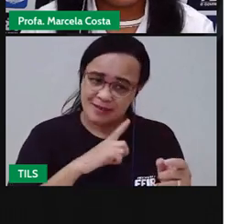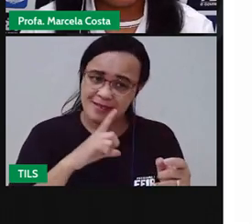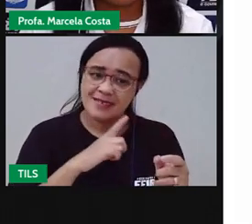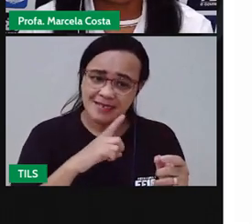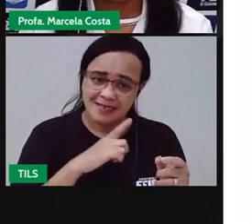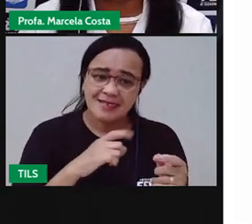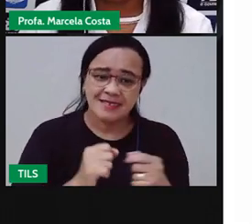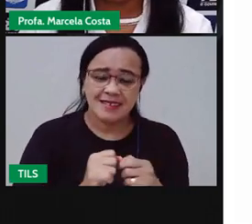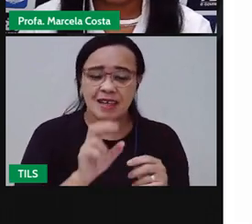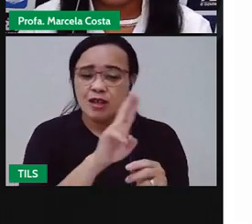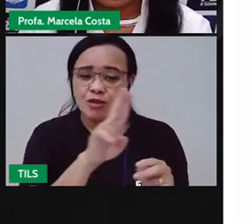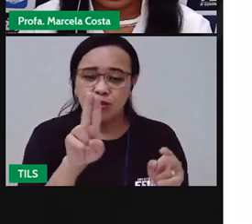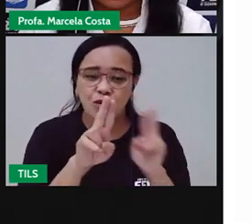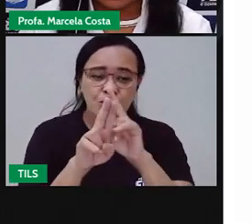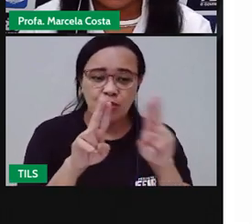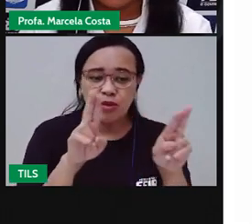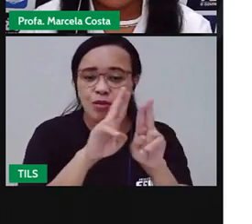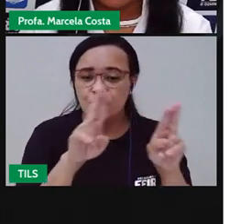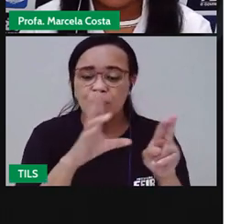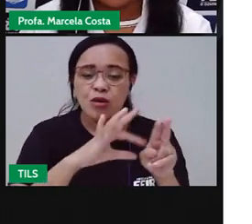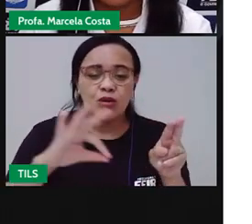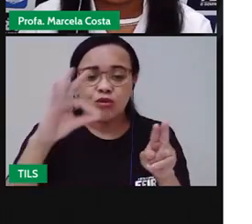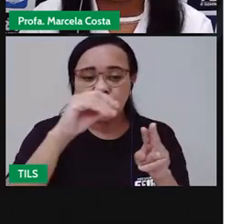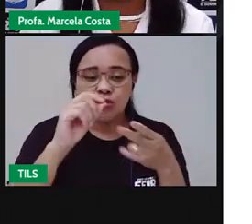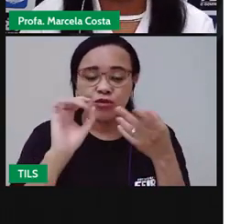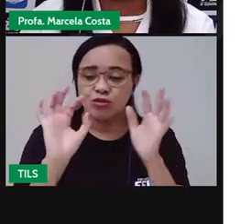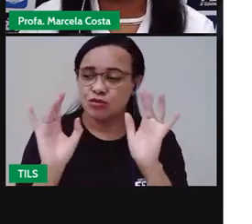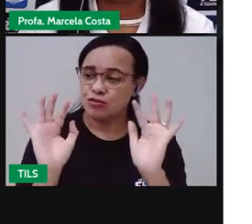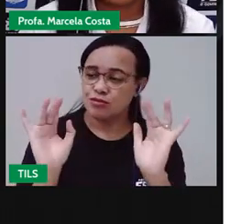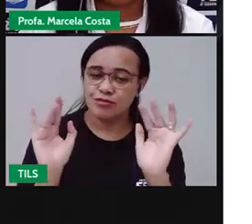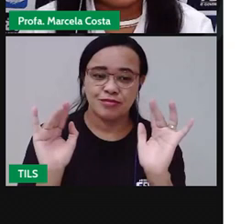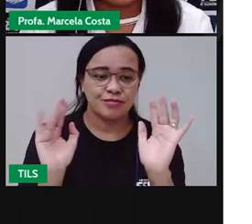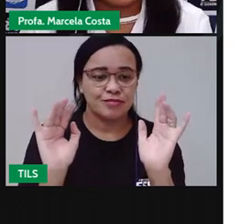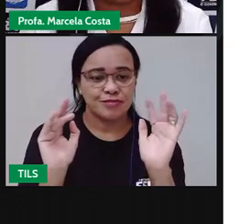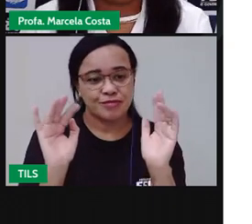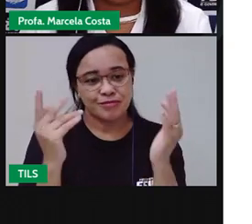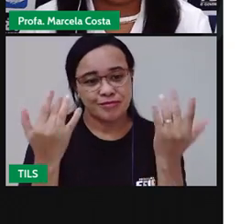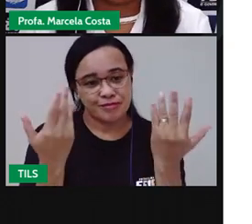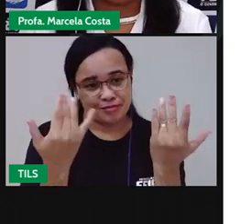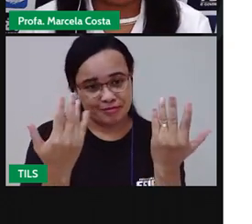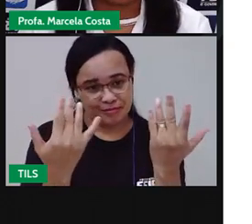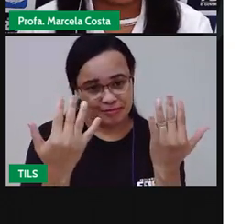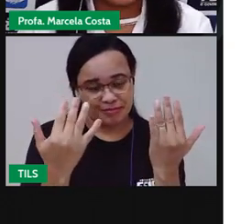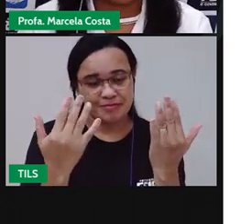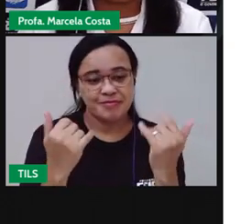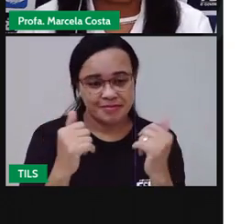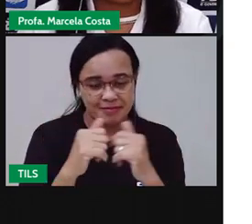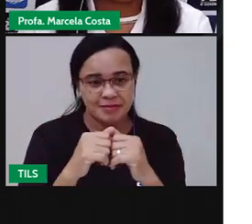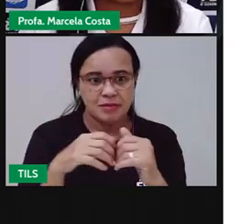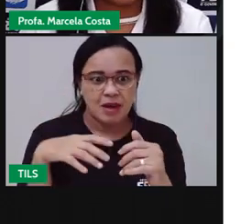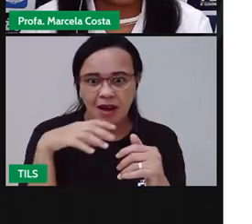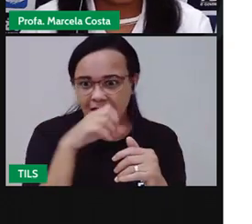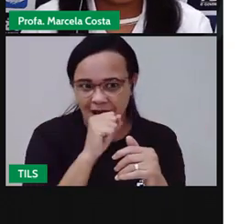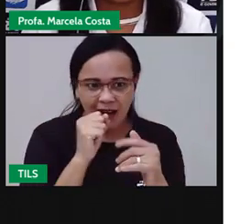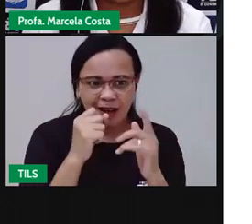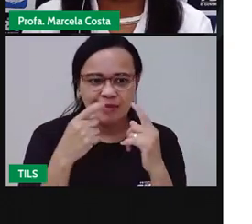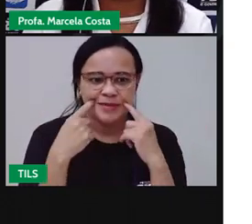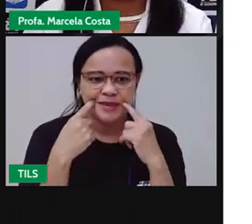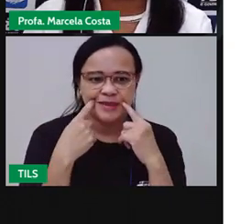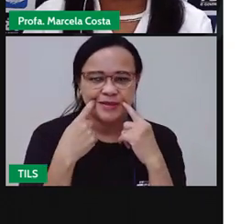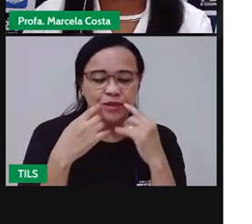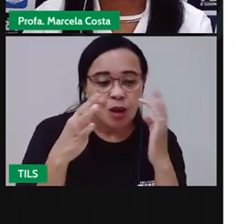traz o nome de todos os dedos. Deixa eu ler mais rápido para você acompanhar só a